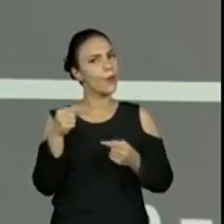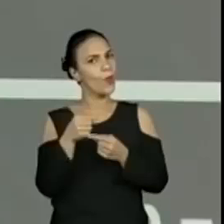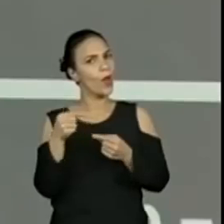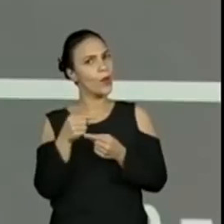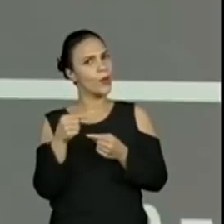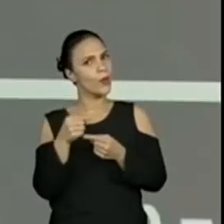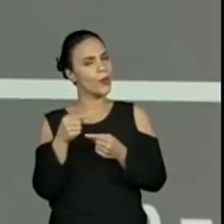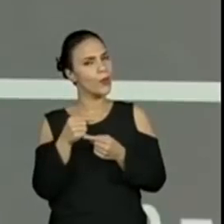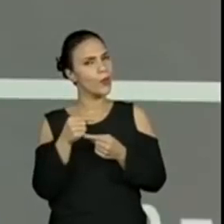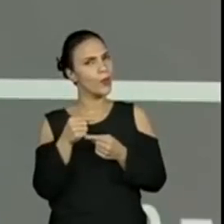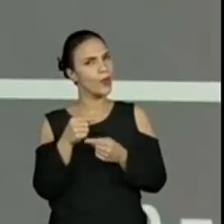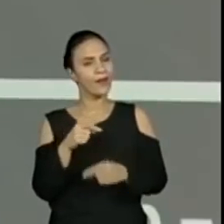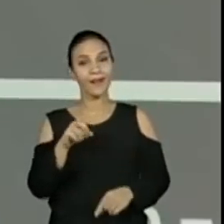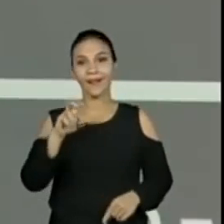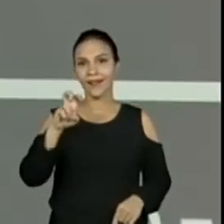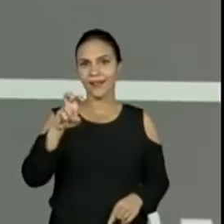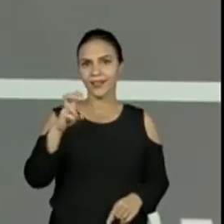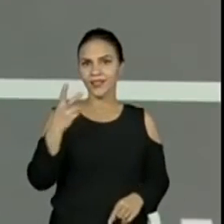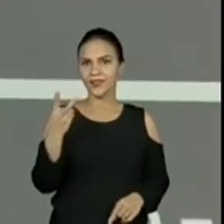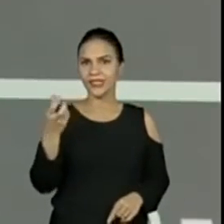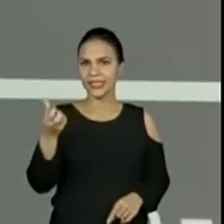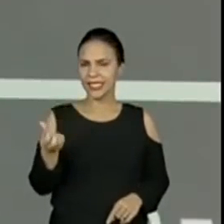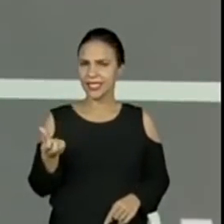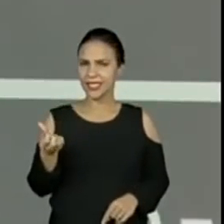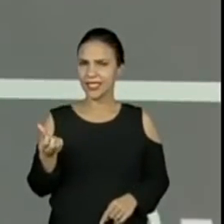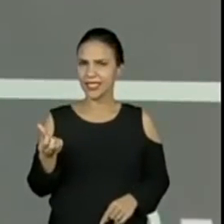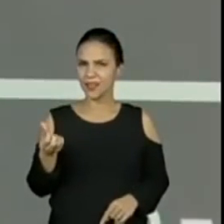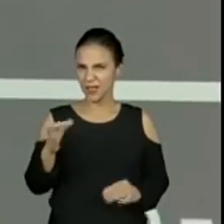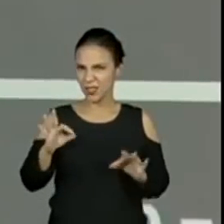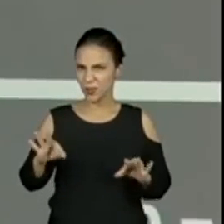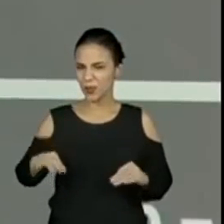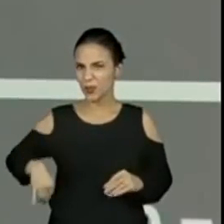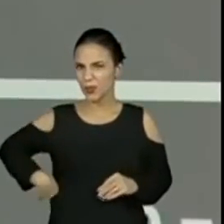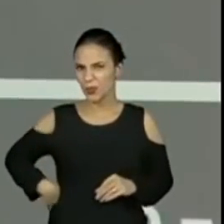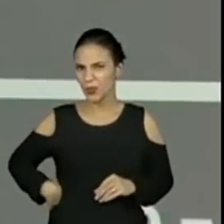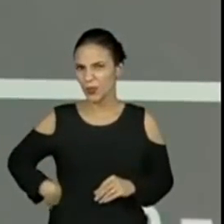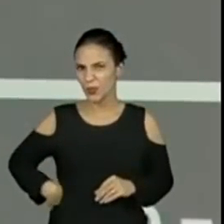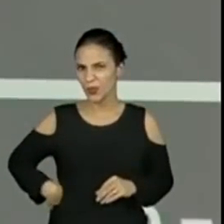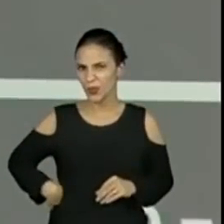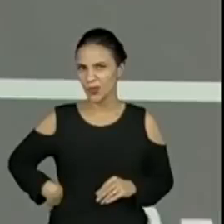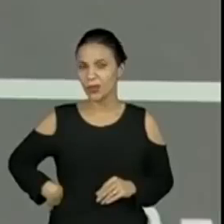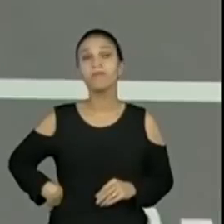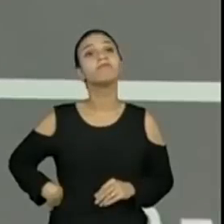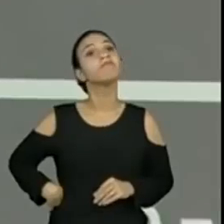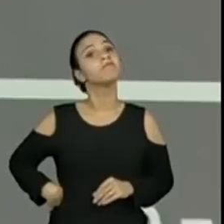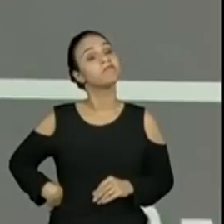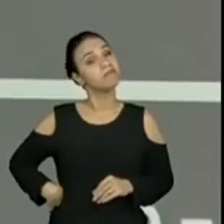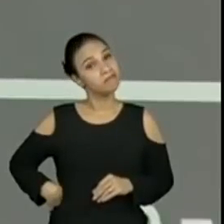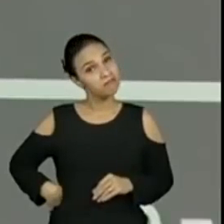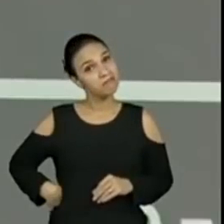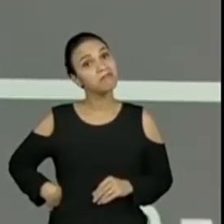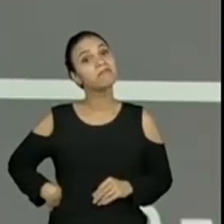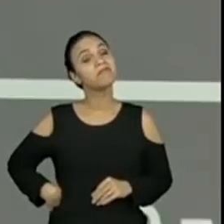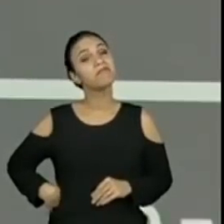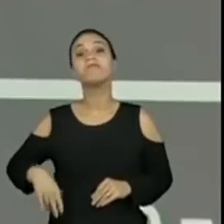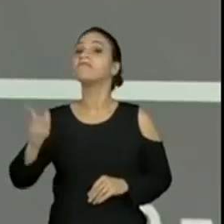a 526. Pois o Afonso acabou de